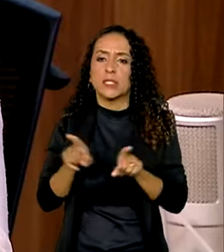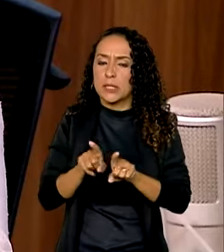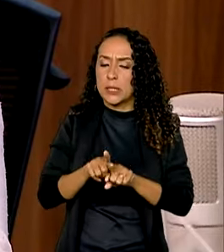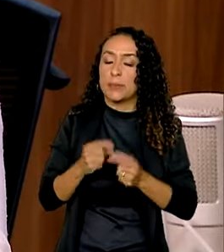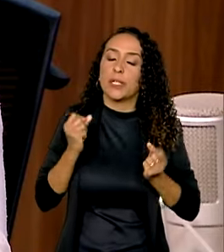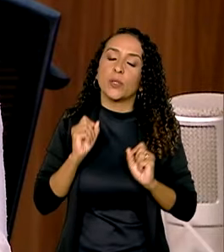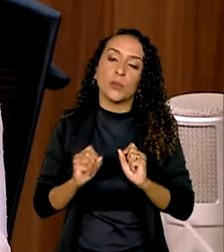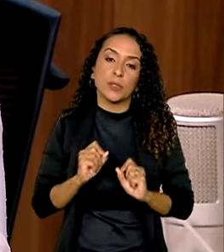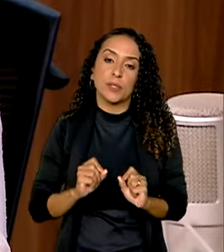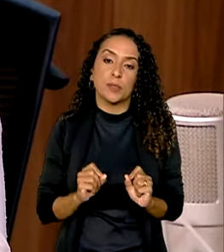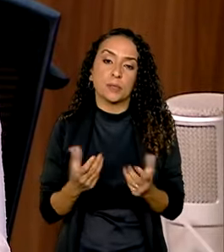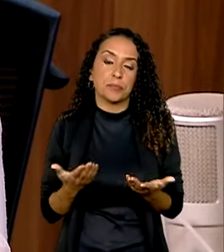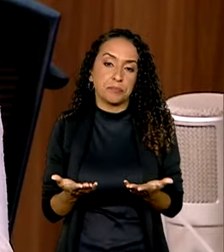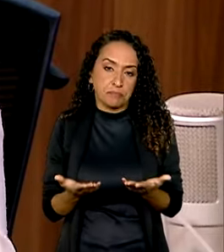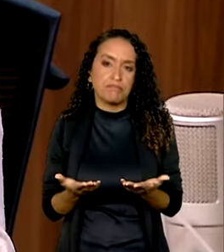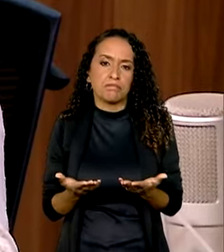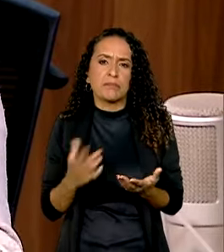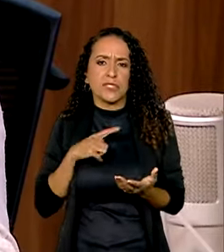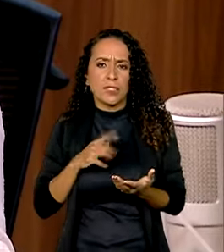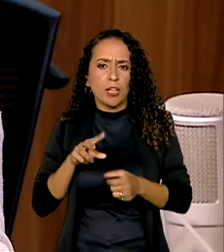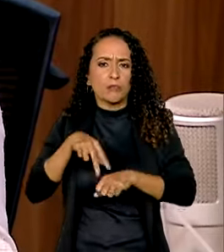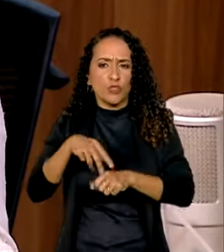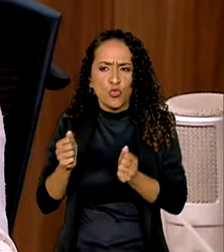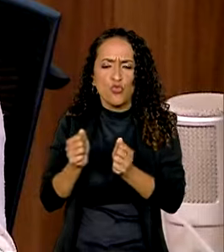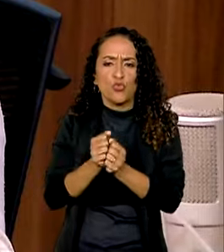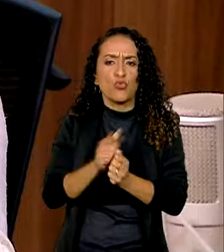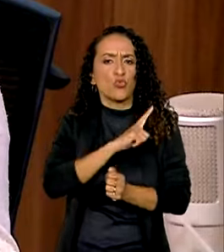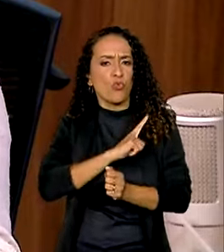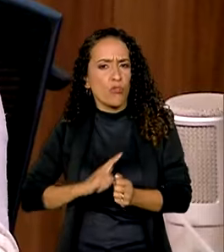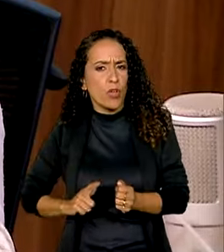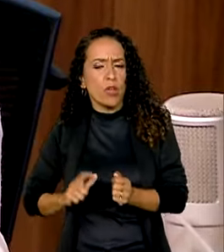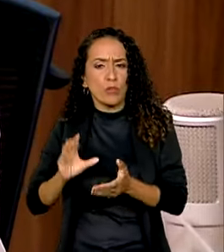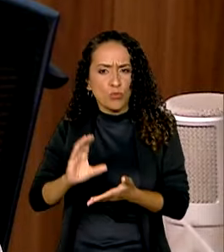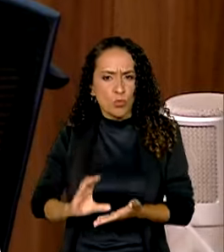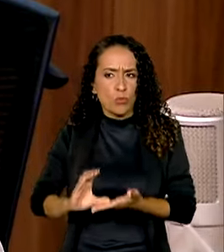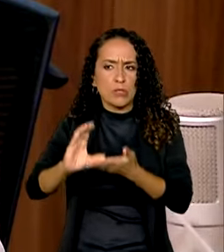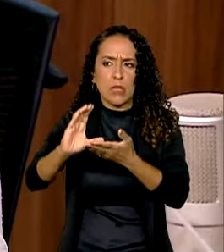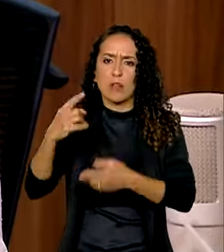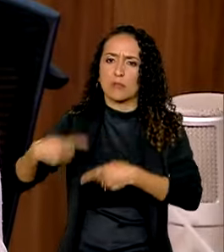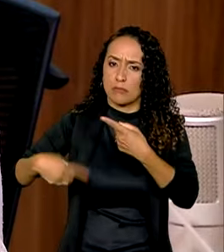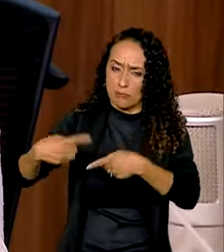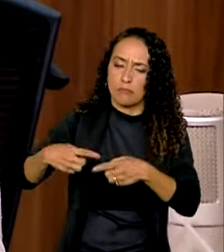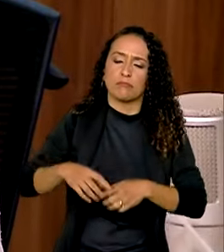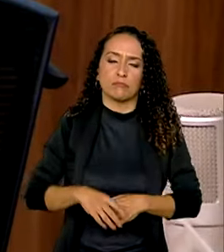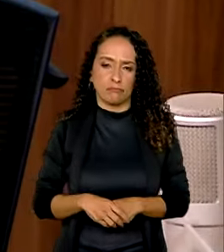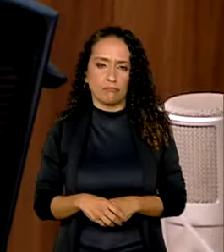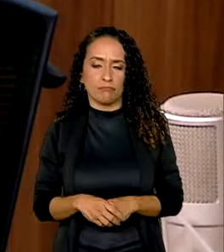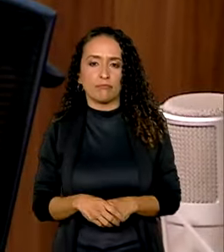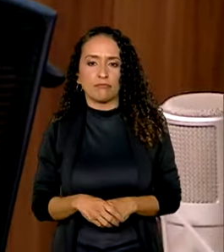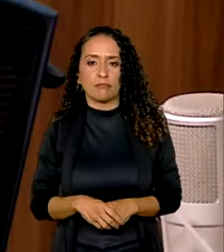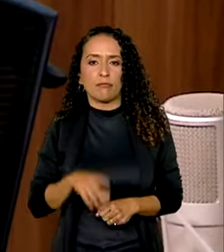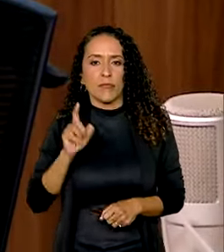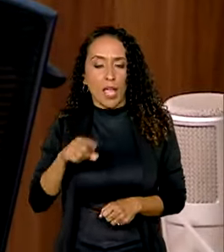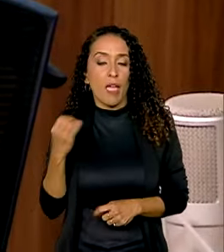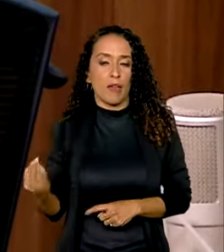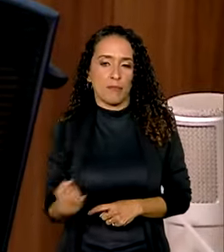aí junto com o governo nos conselhos, nos debates, né? Isso é muito importante.